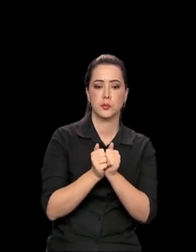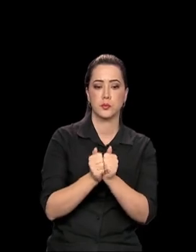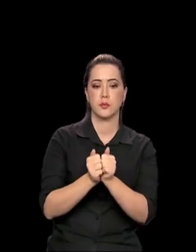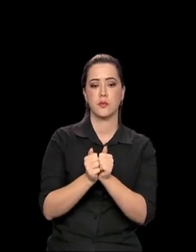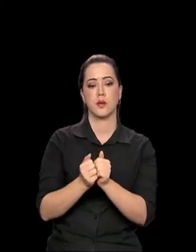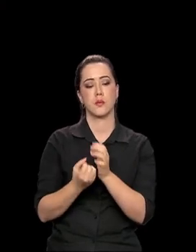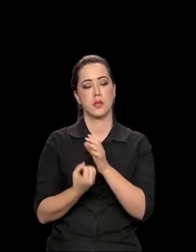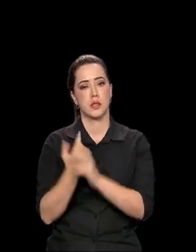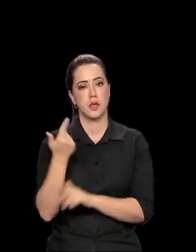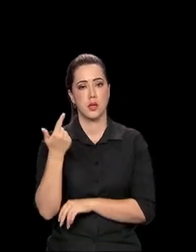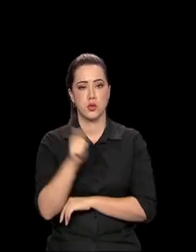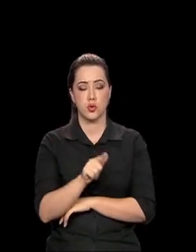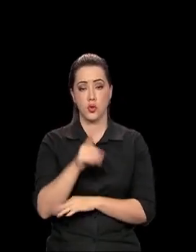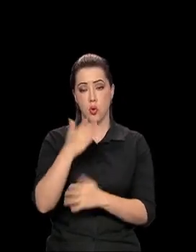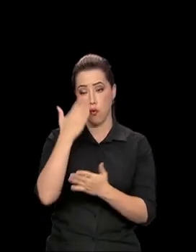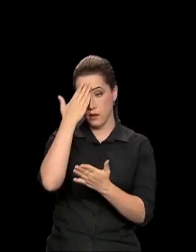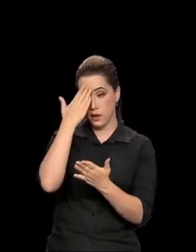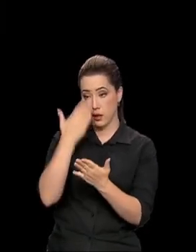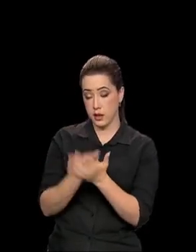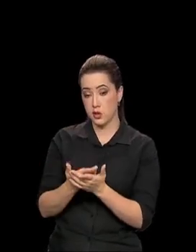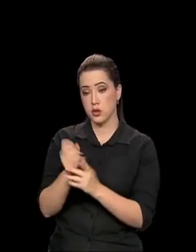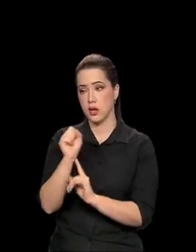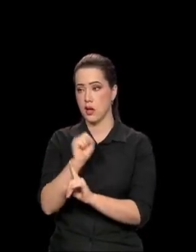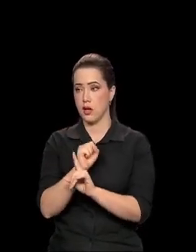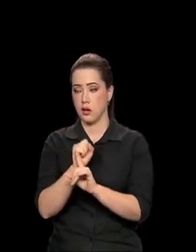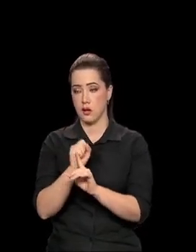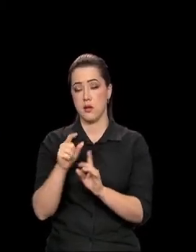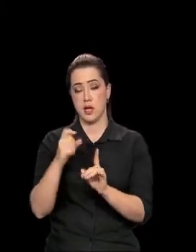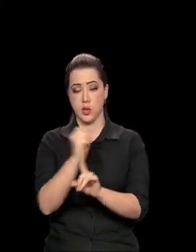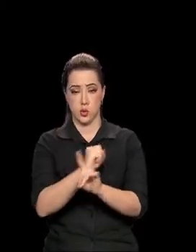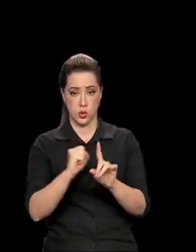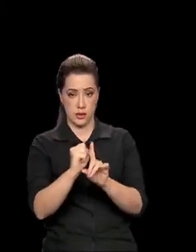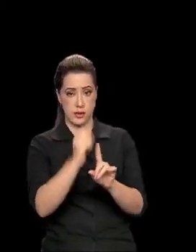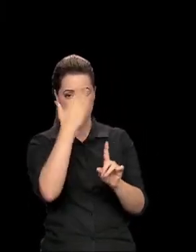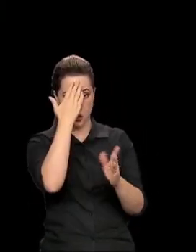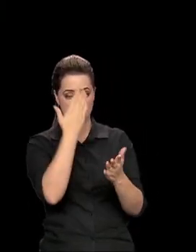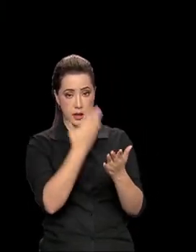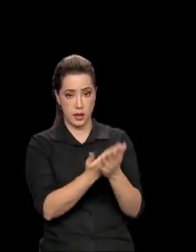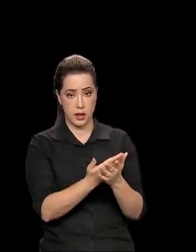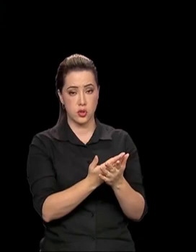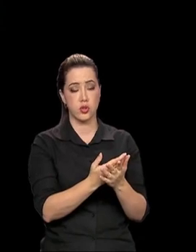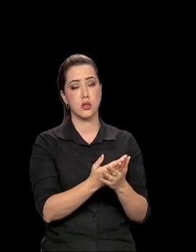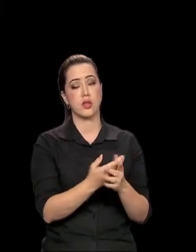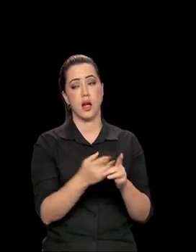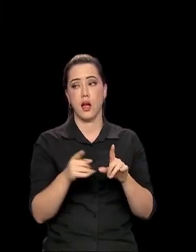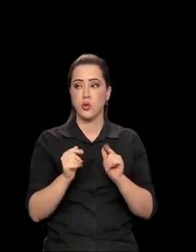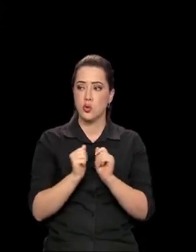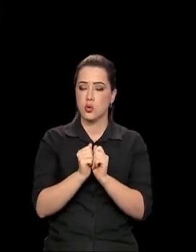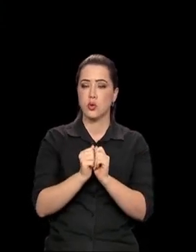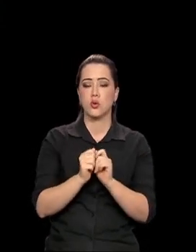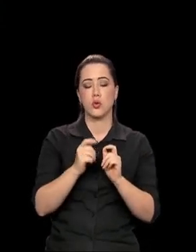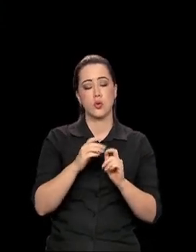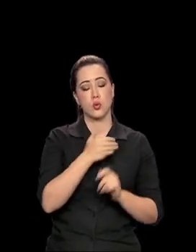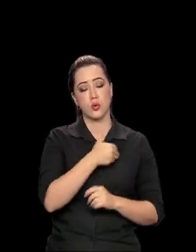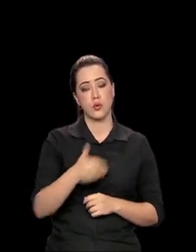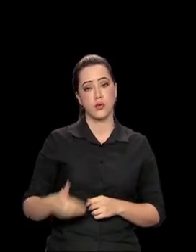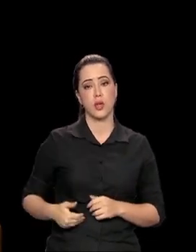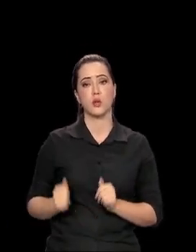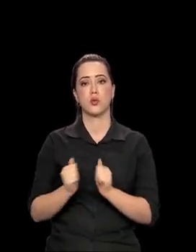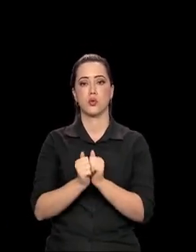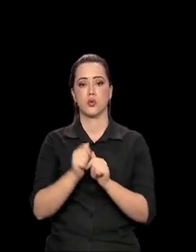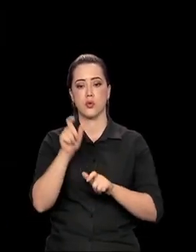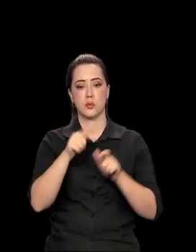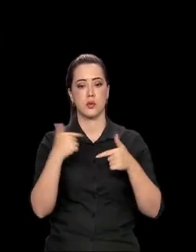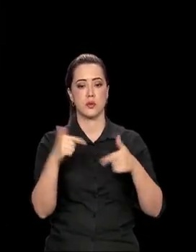restabelecer a confiança da sociedade brasileira e também dos servidores no Estado brasileiro. A